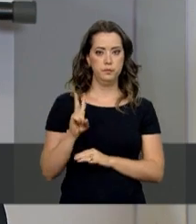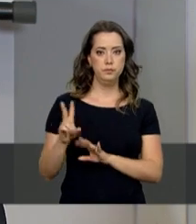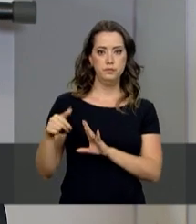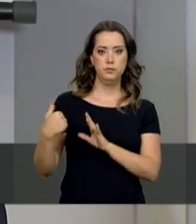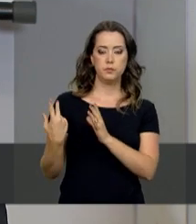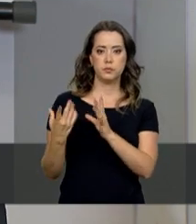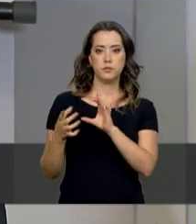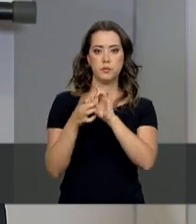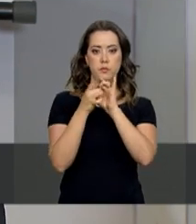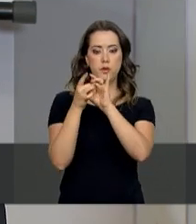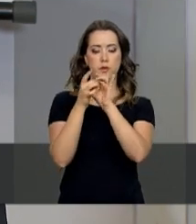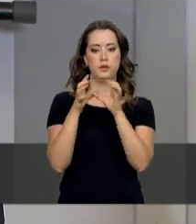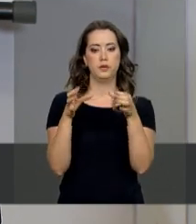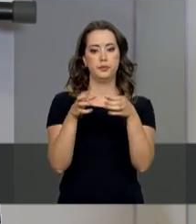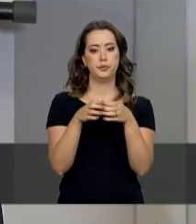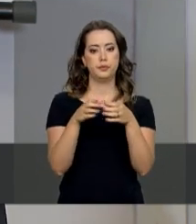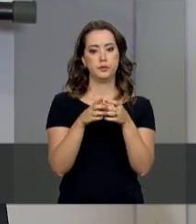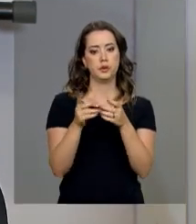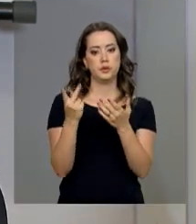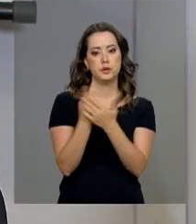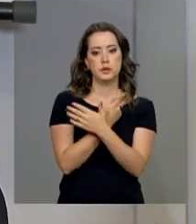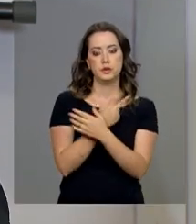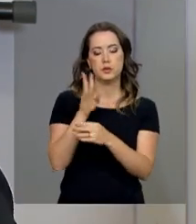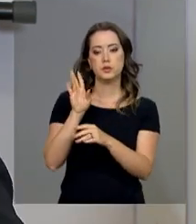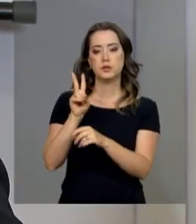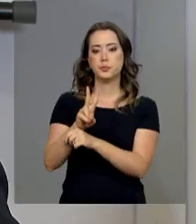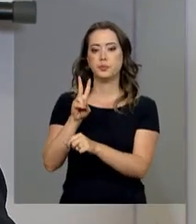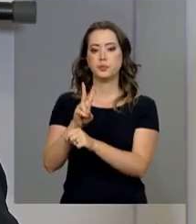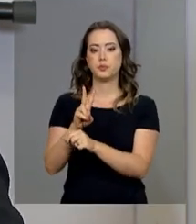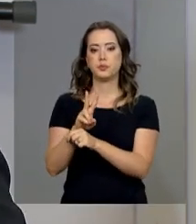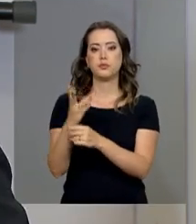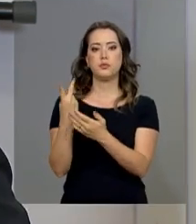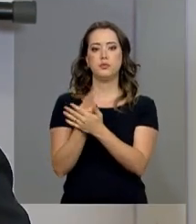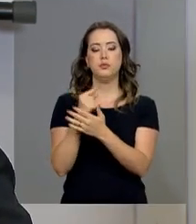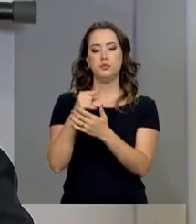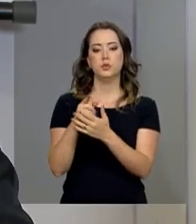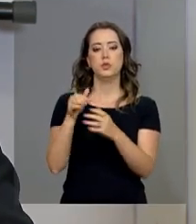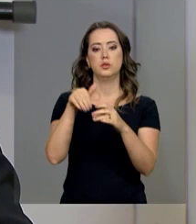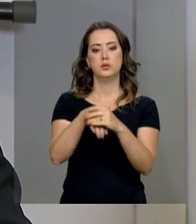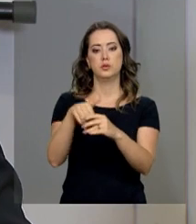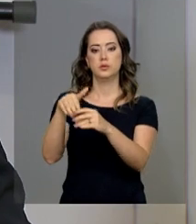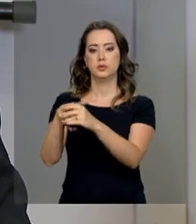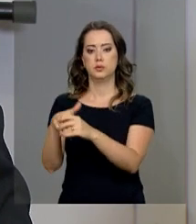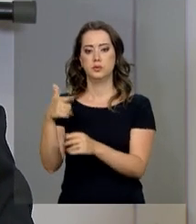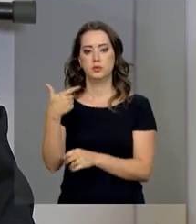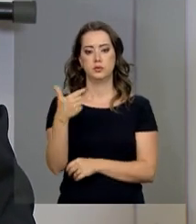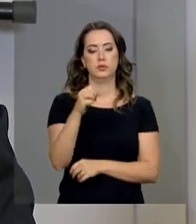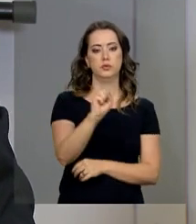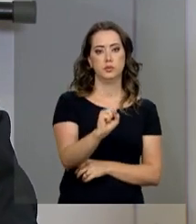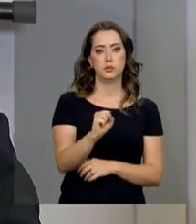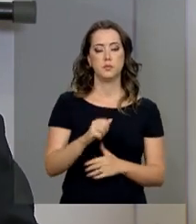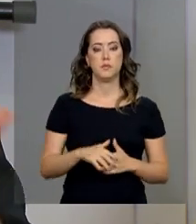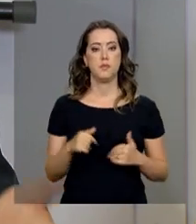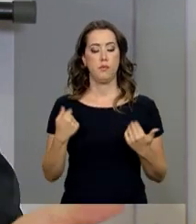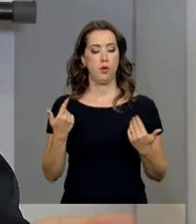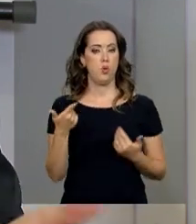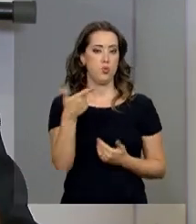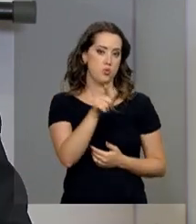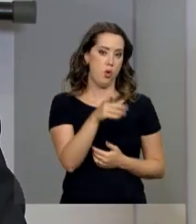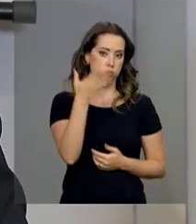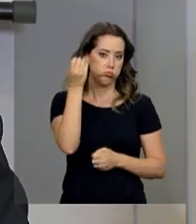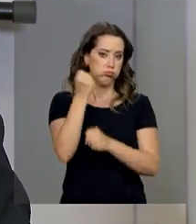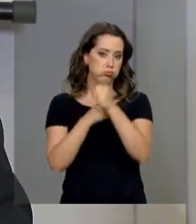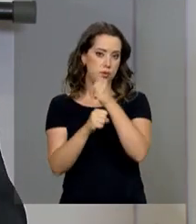as forças que vão realizar a proteção e a viabilização das eleições de 2018. As outras vezes nós